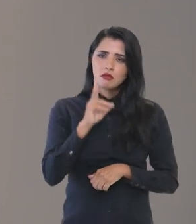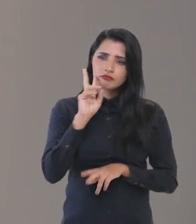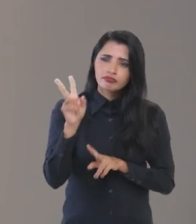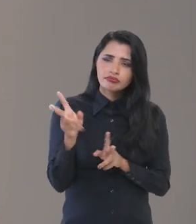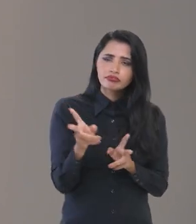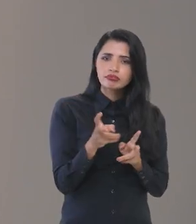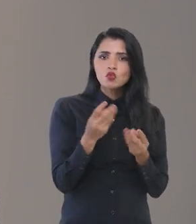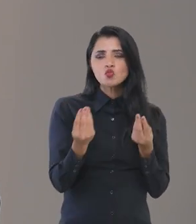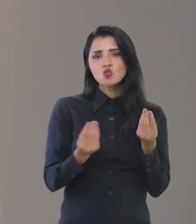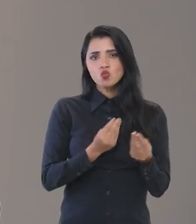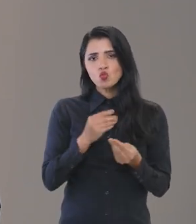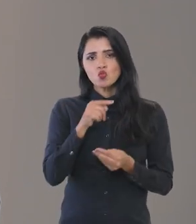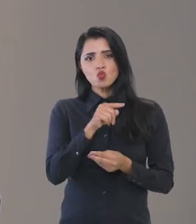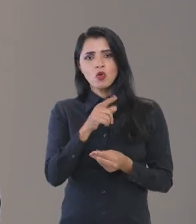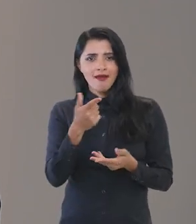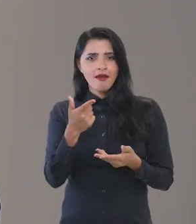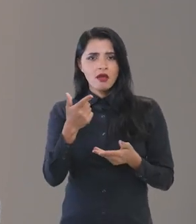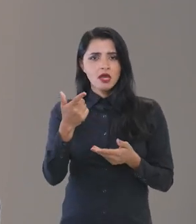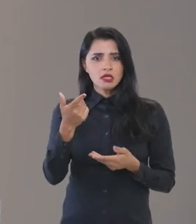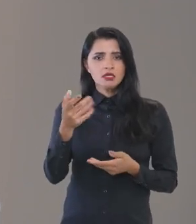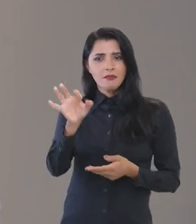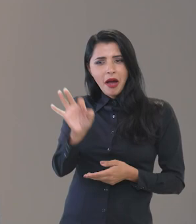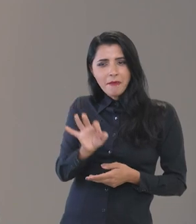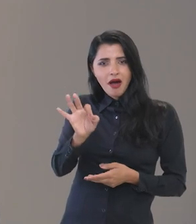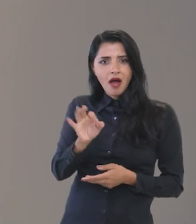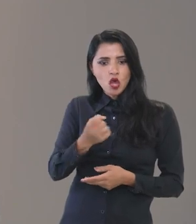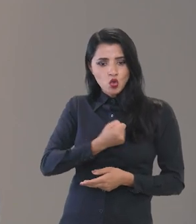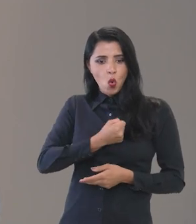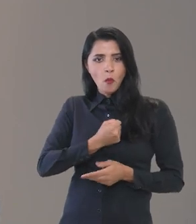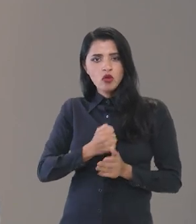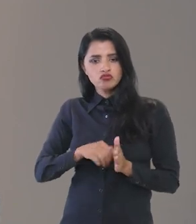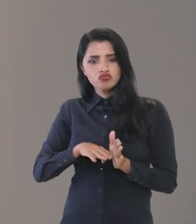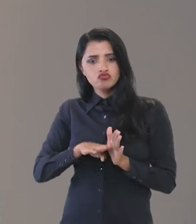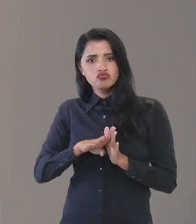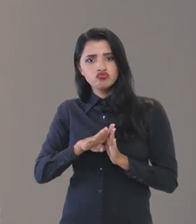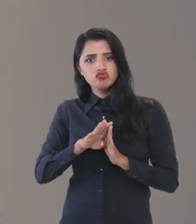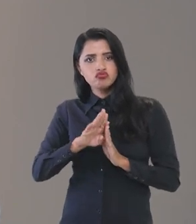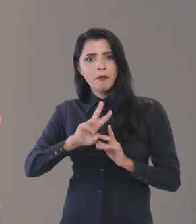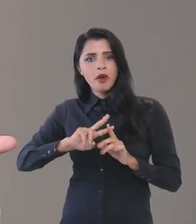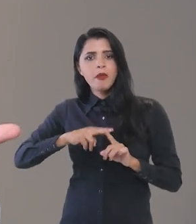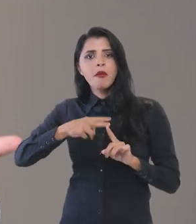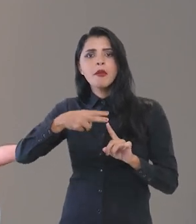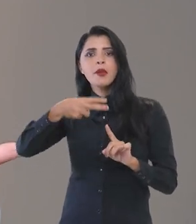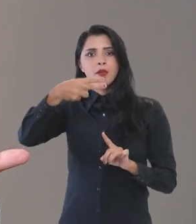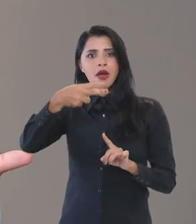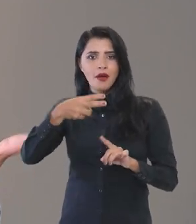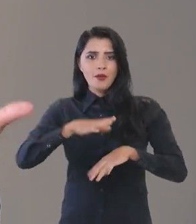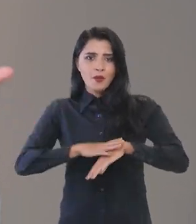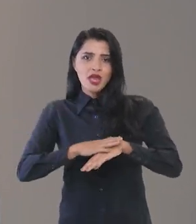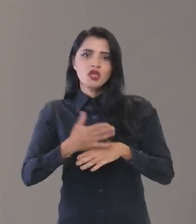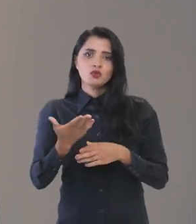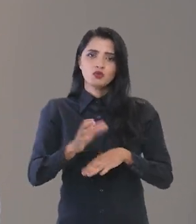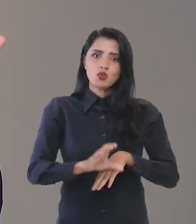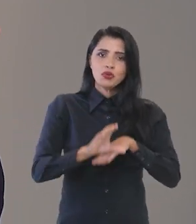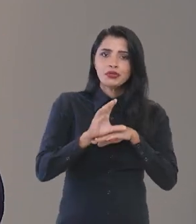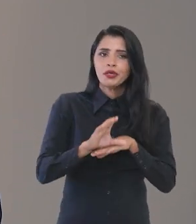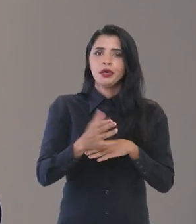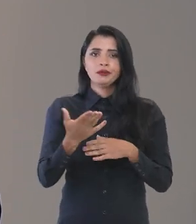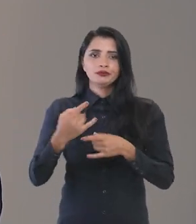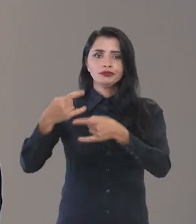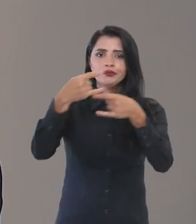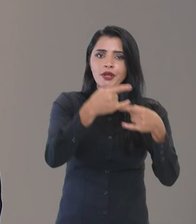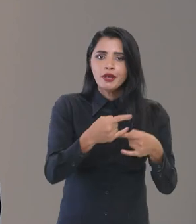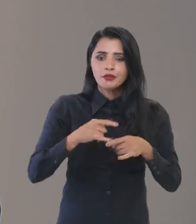a gente tem visto que esses índices, eles estão aumentando à medida em que os conselhos,